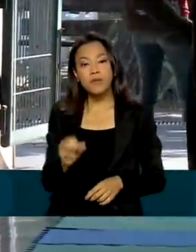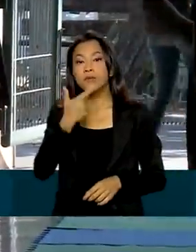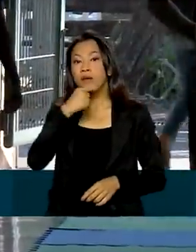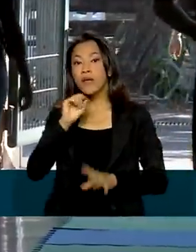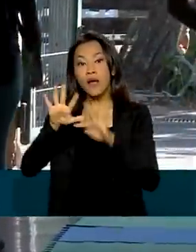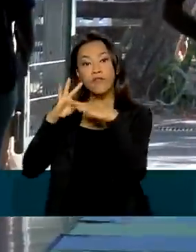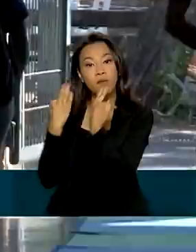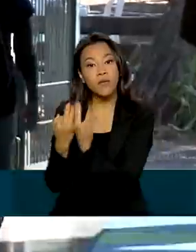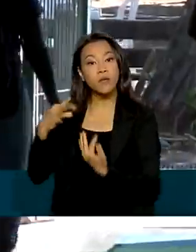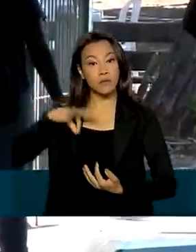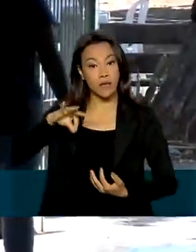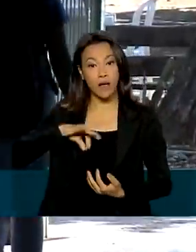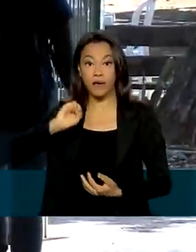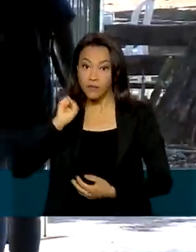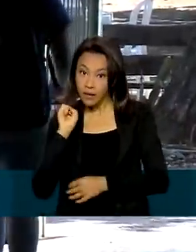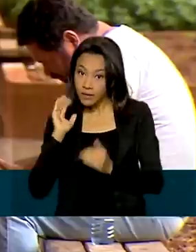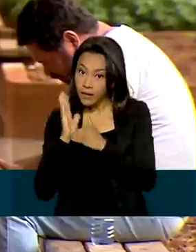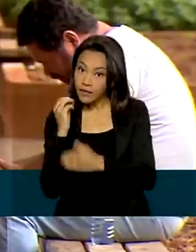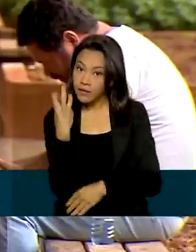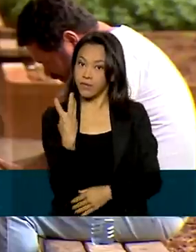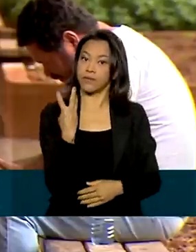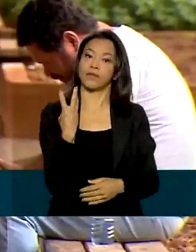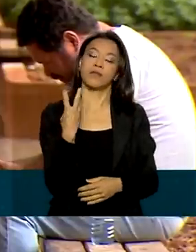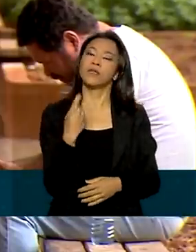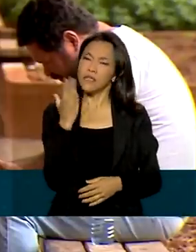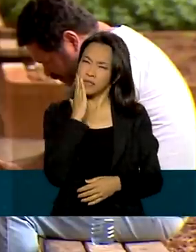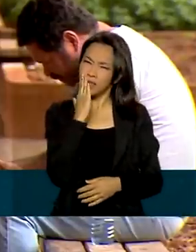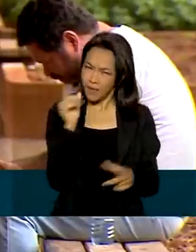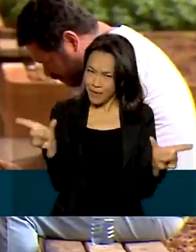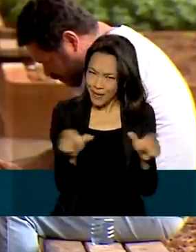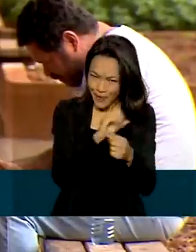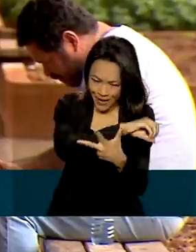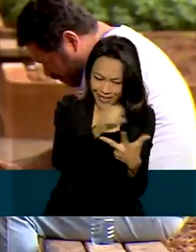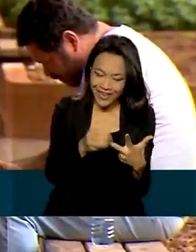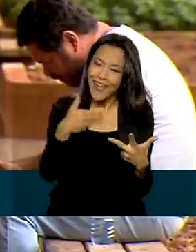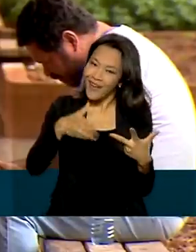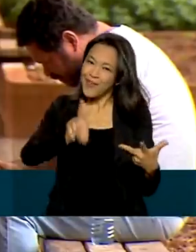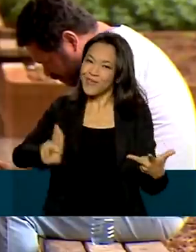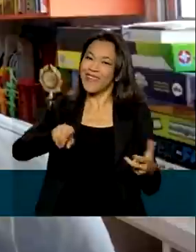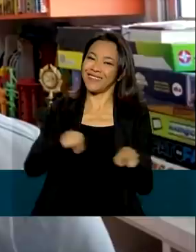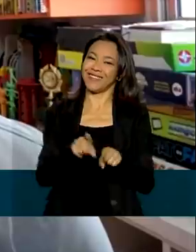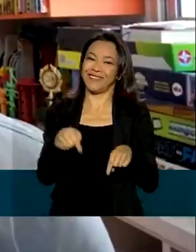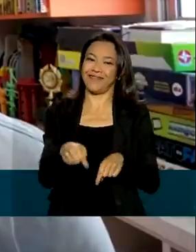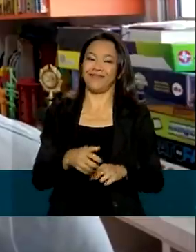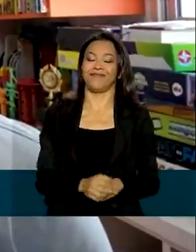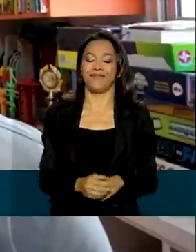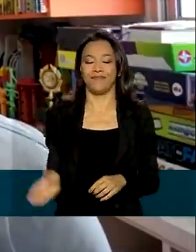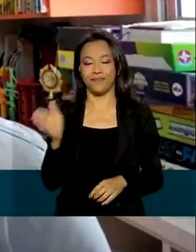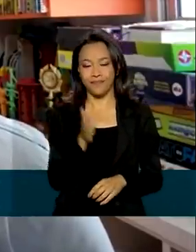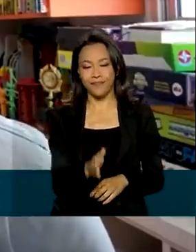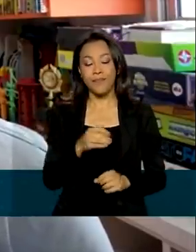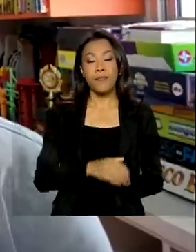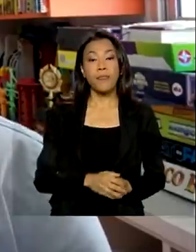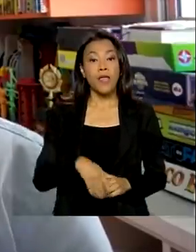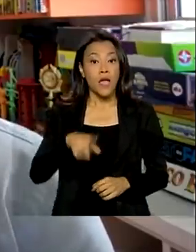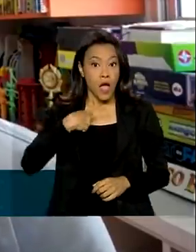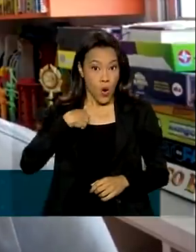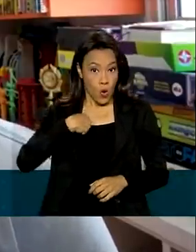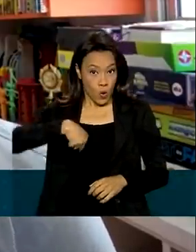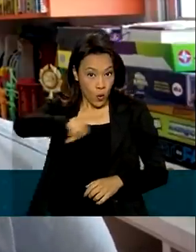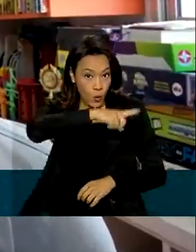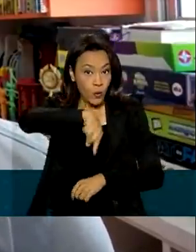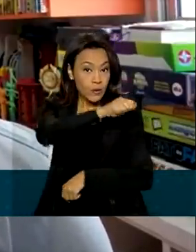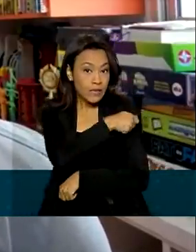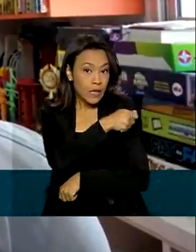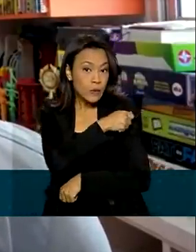em famílias que recebam até três salários mínimos. E sabe o Enem? Ele é usado aqui também. E os alunos candidatam a essas